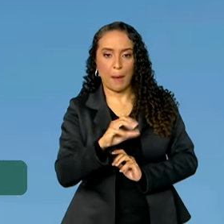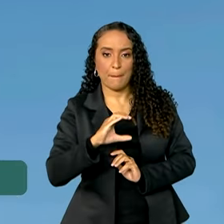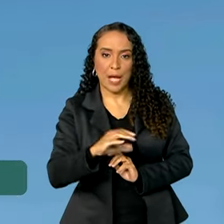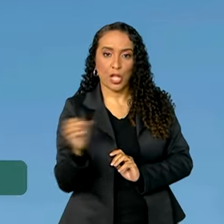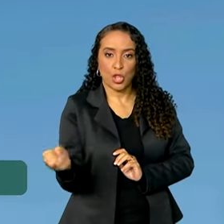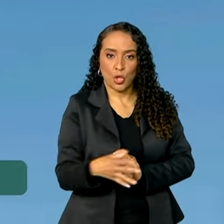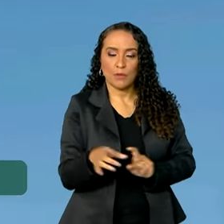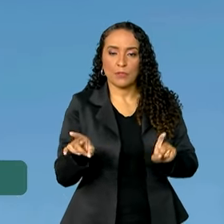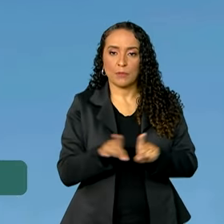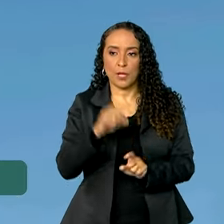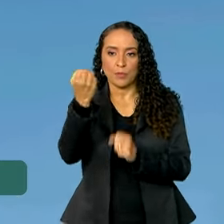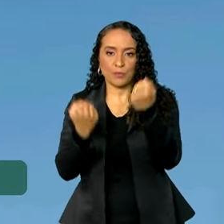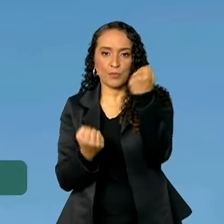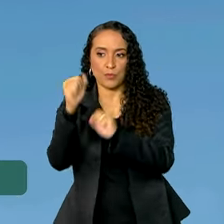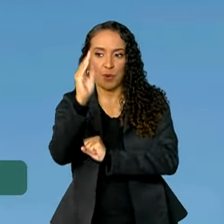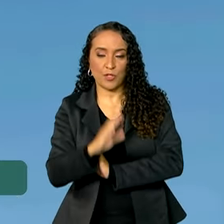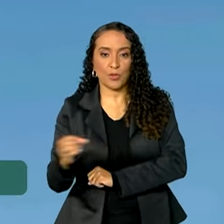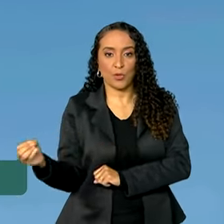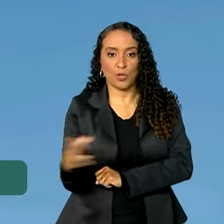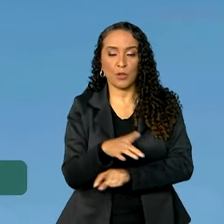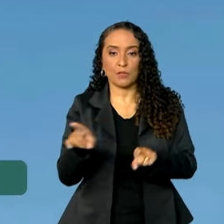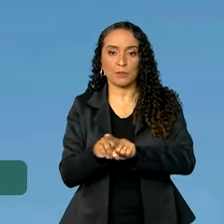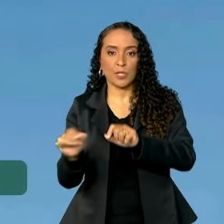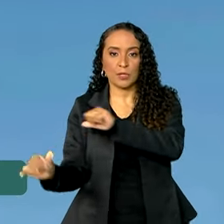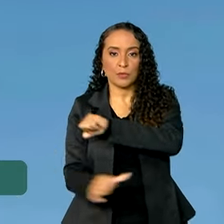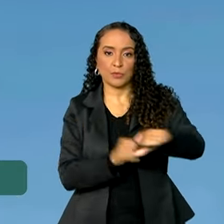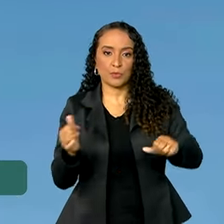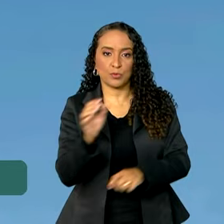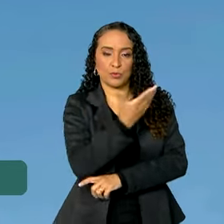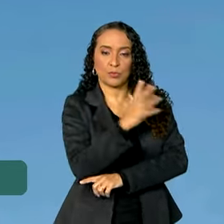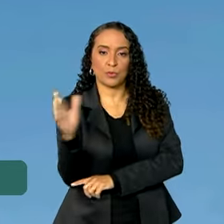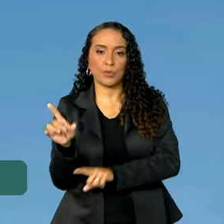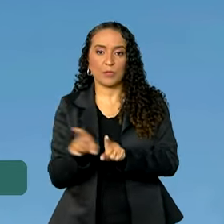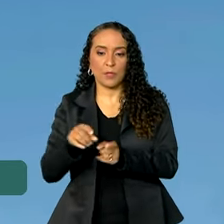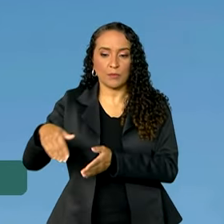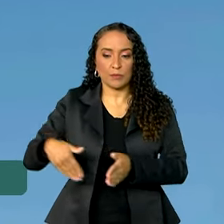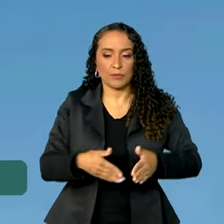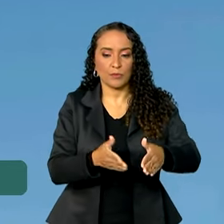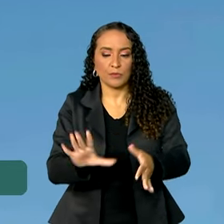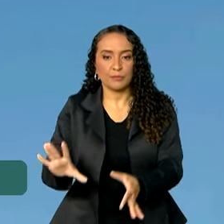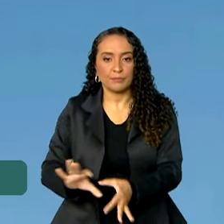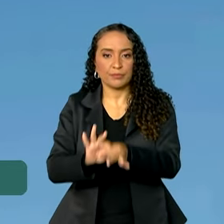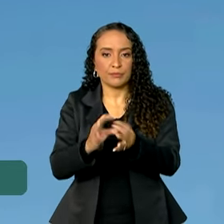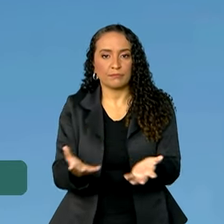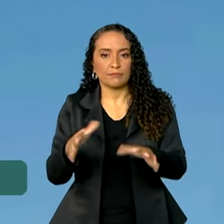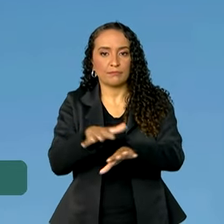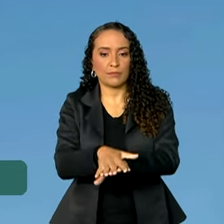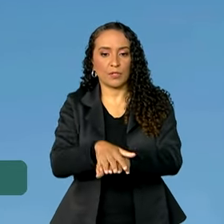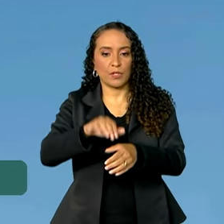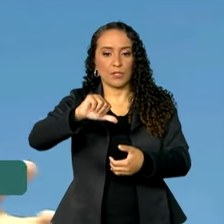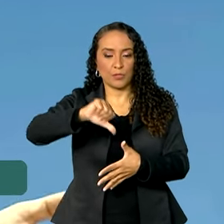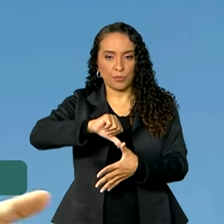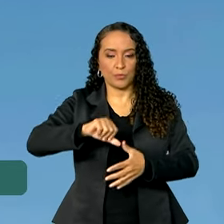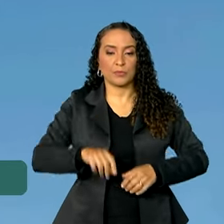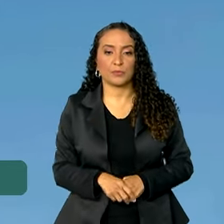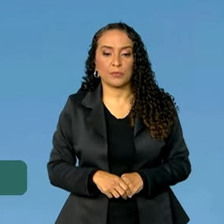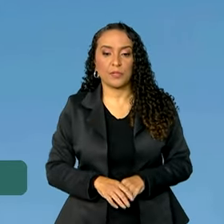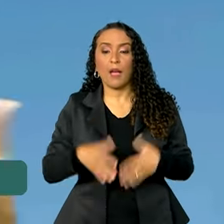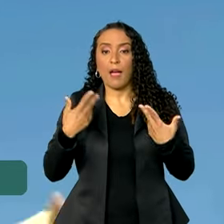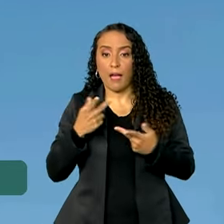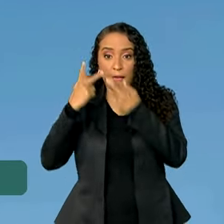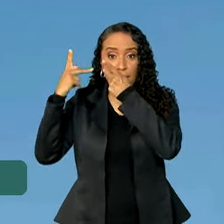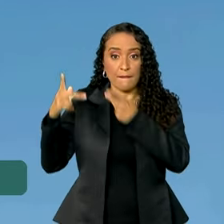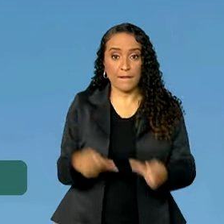Nova Indústria Brasil, Plano de Transição Ecológica e Rotas de Integração Sul-Americana. Então, é uma